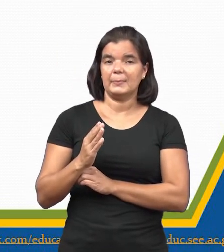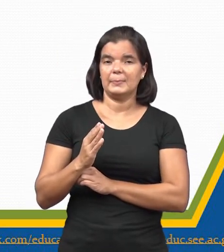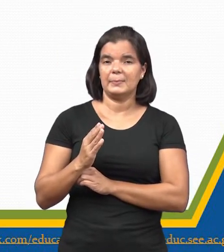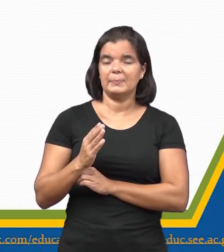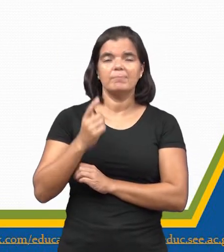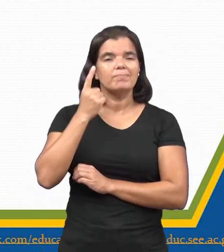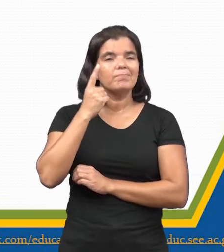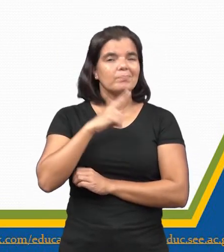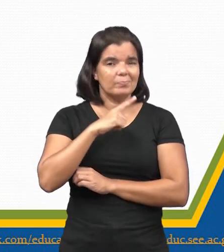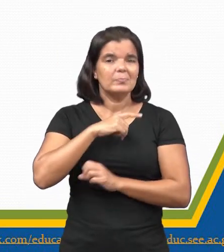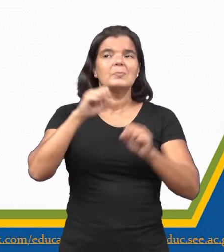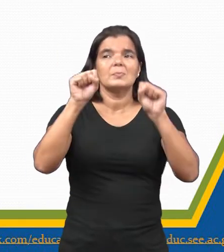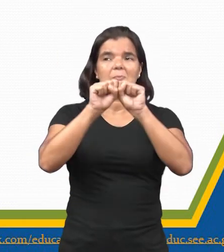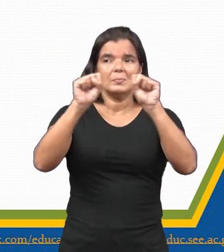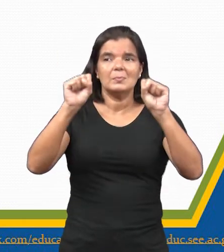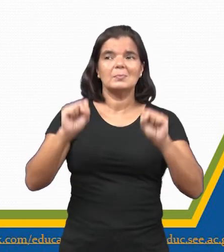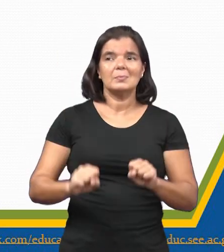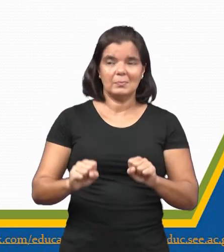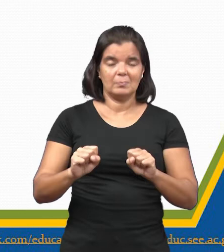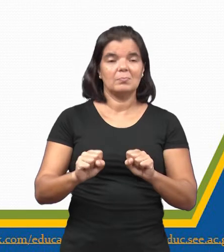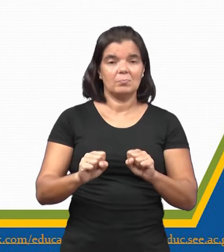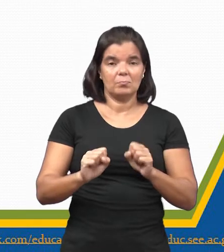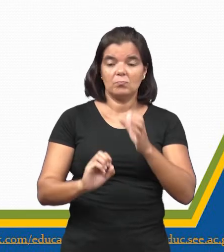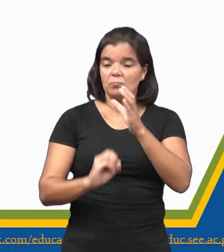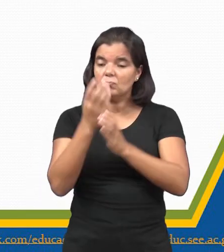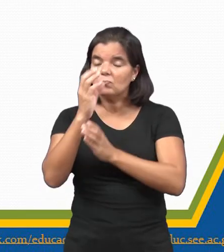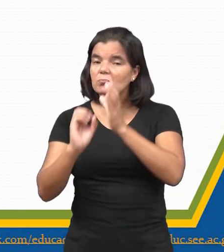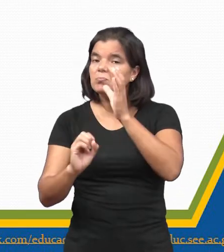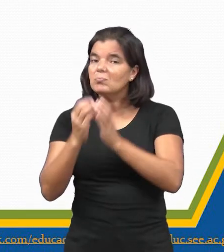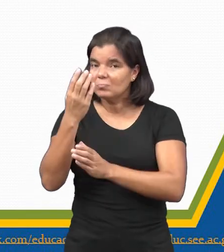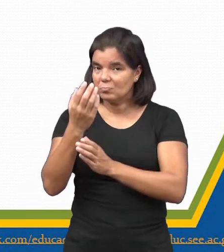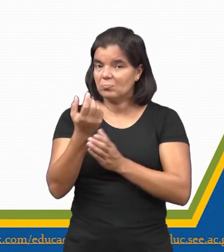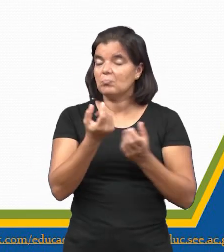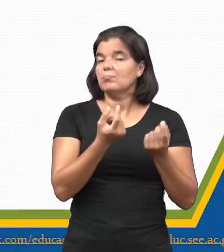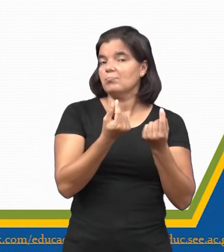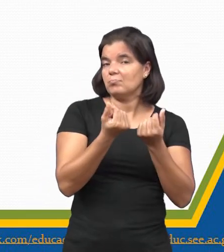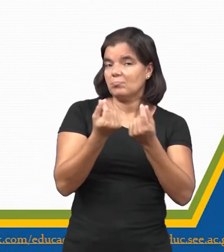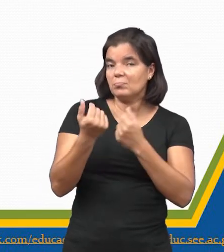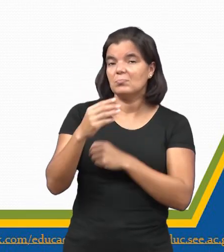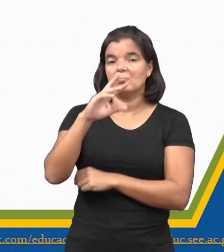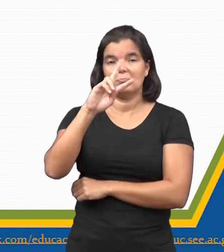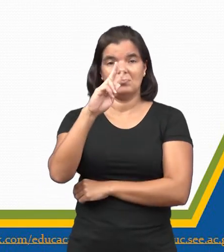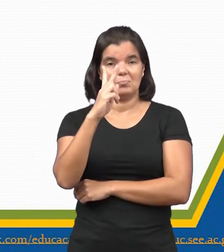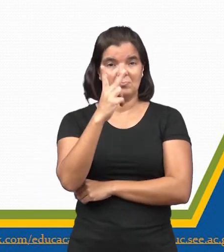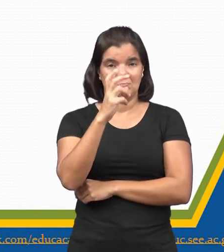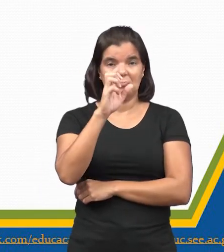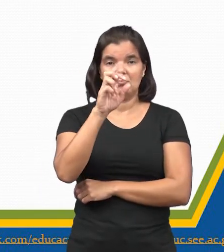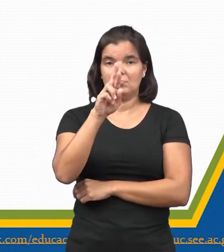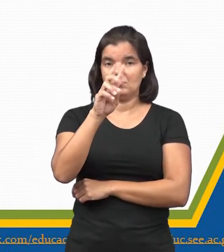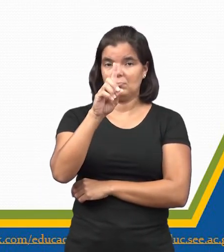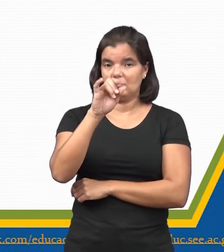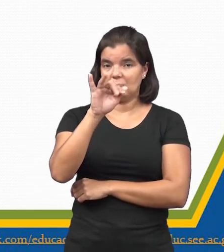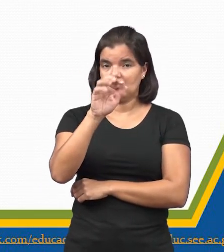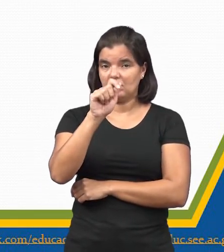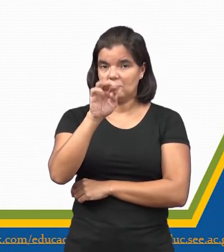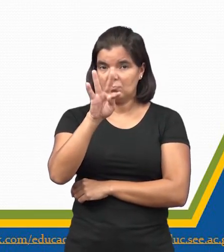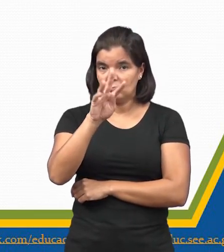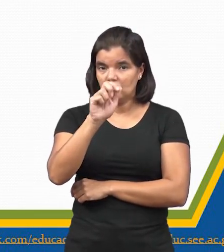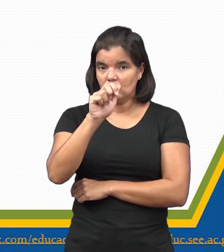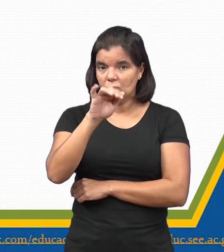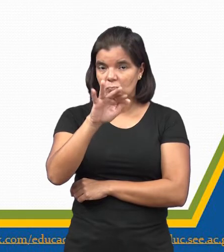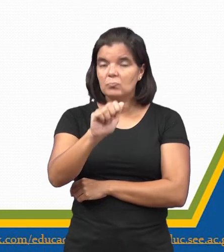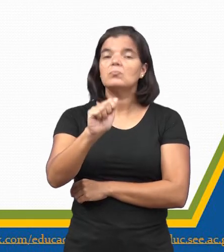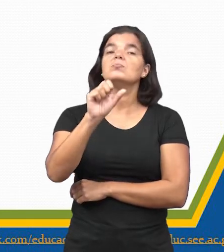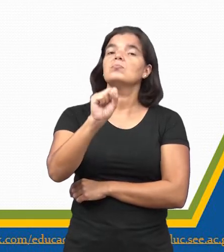Vamos ter um sistema chamado de criação das capitanias hereditárias. Como eu disse para vocês, houve invasões. Então, a criação das